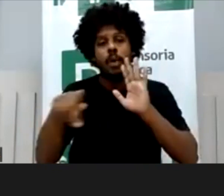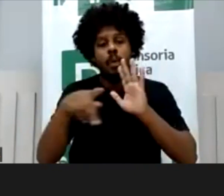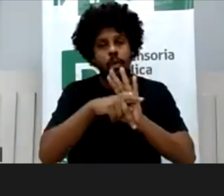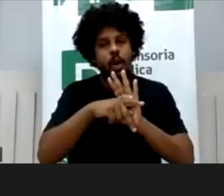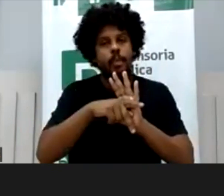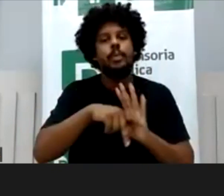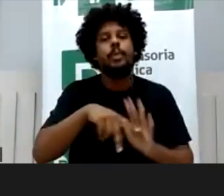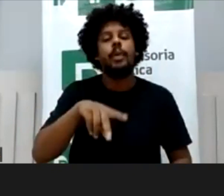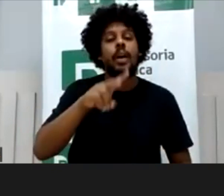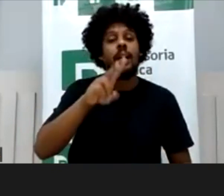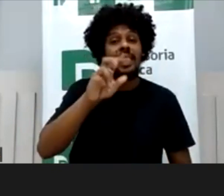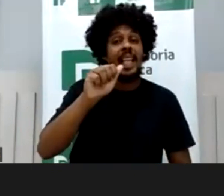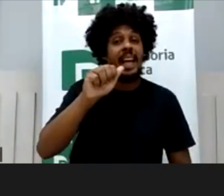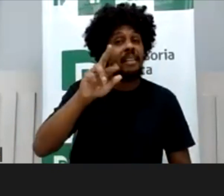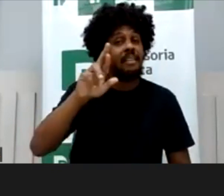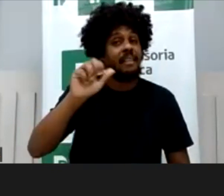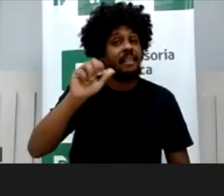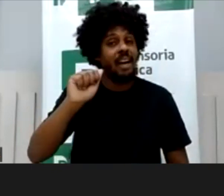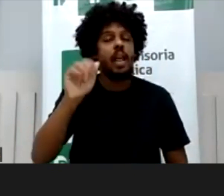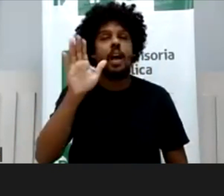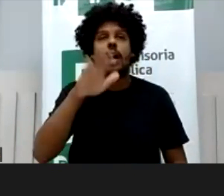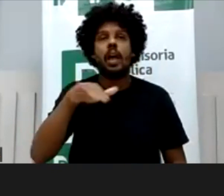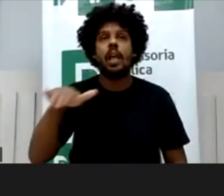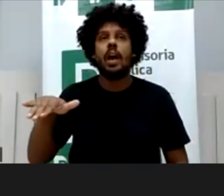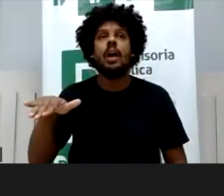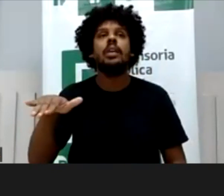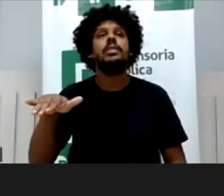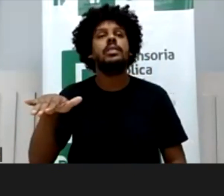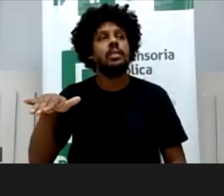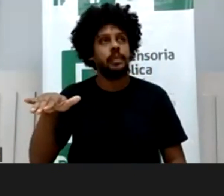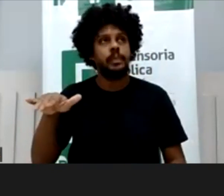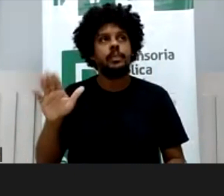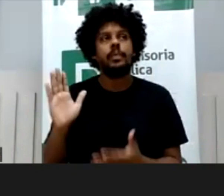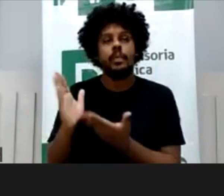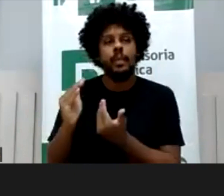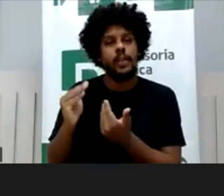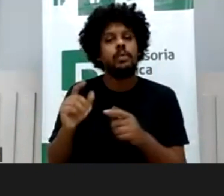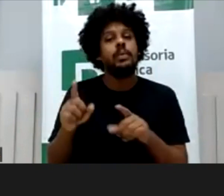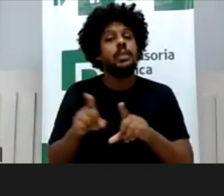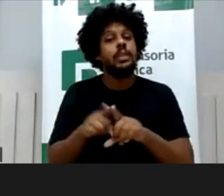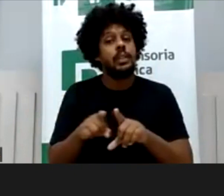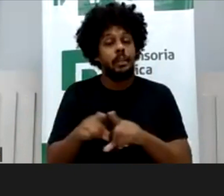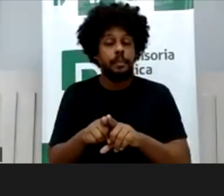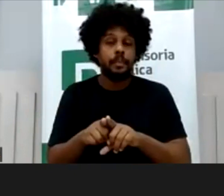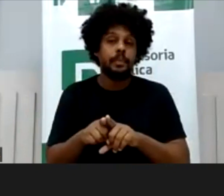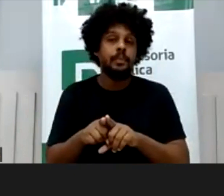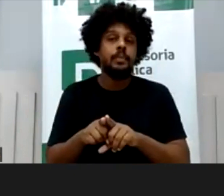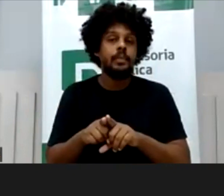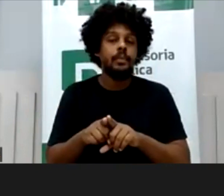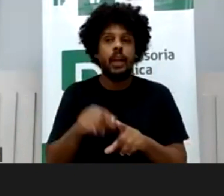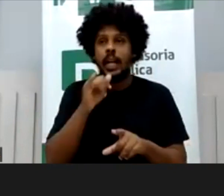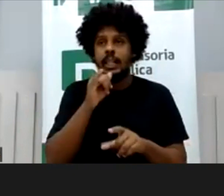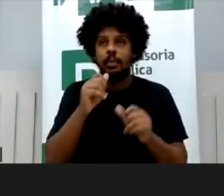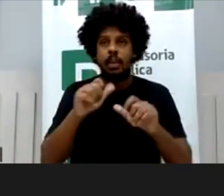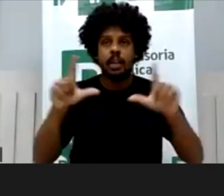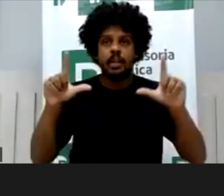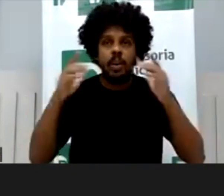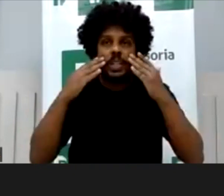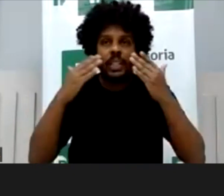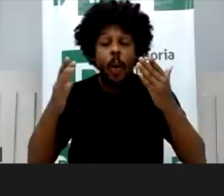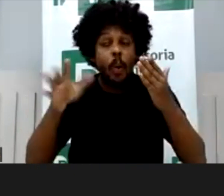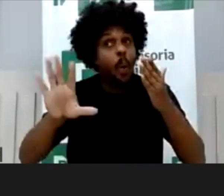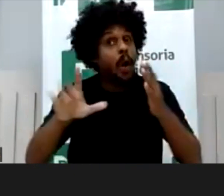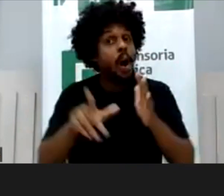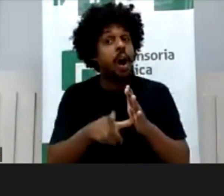né, aí também tem que ver competência da vara da infância ou família, antes dessa exposição para os fins comerciais, até para que